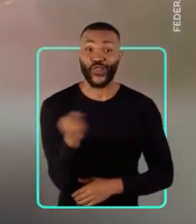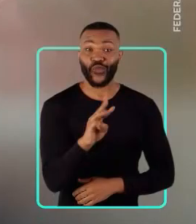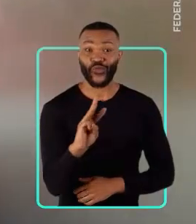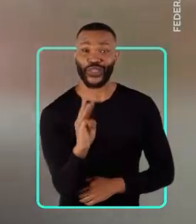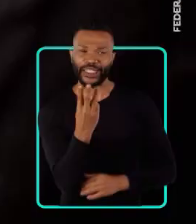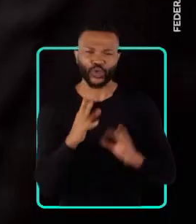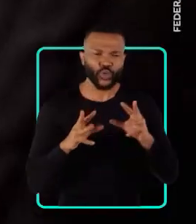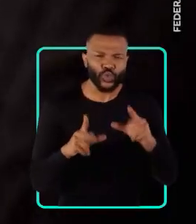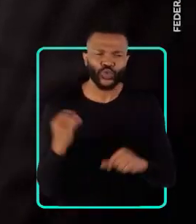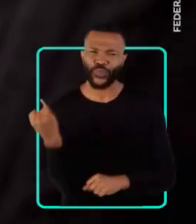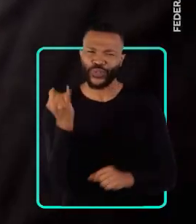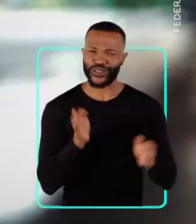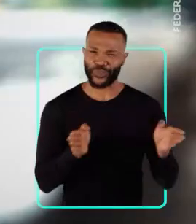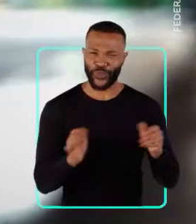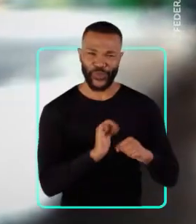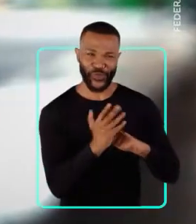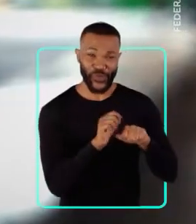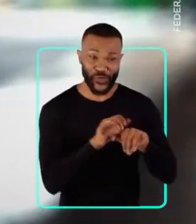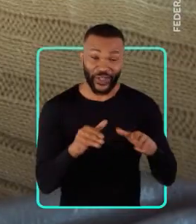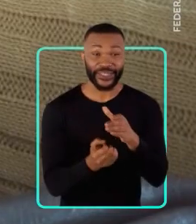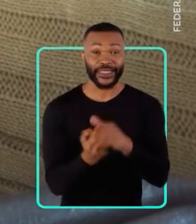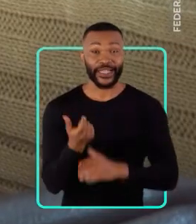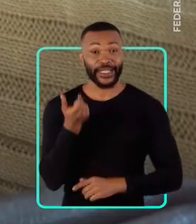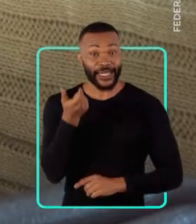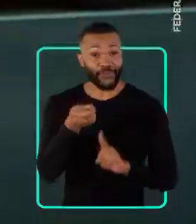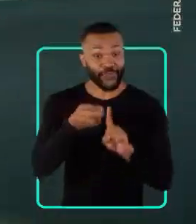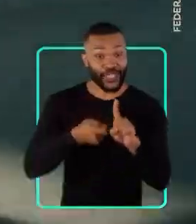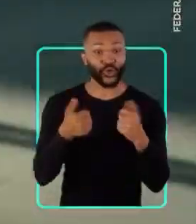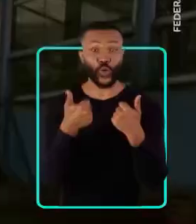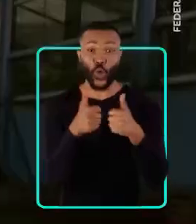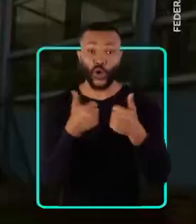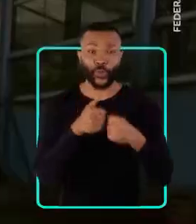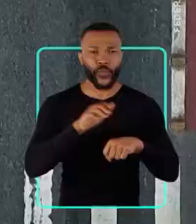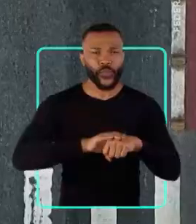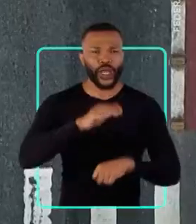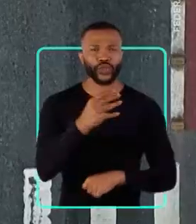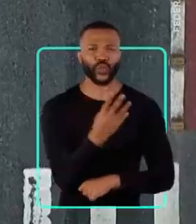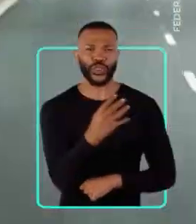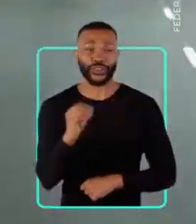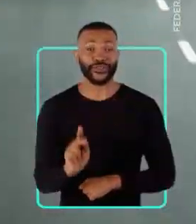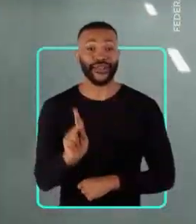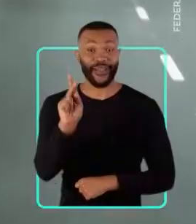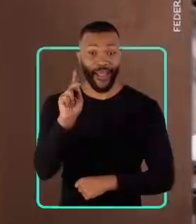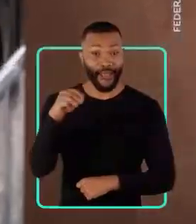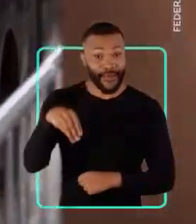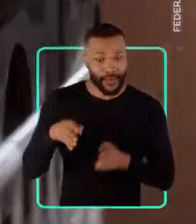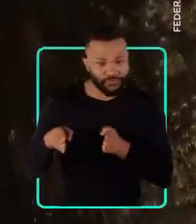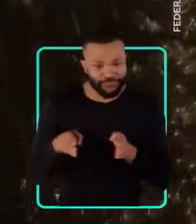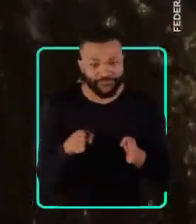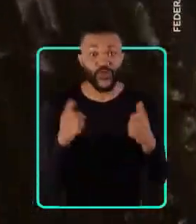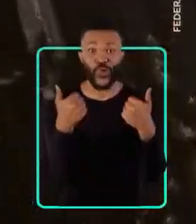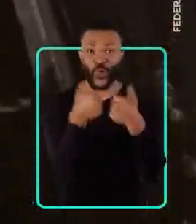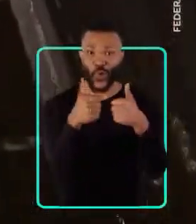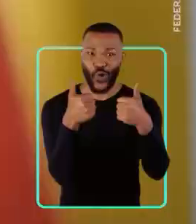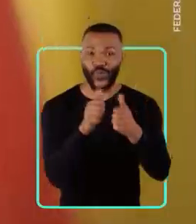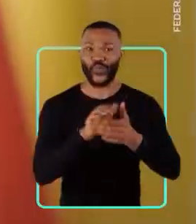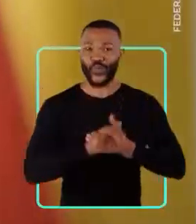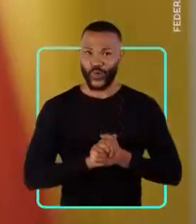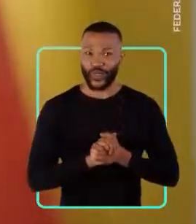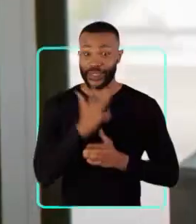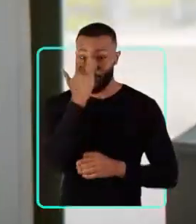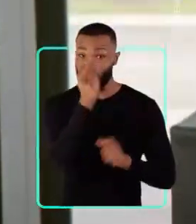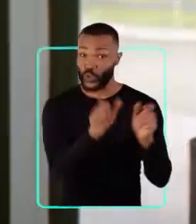todos fundamentais na pandemia. Criei o bilhete único mensal e mais de 400 quilômetros de faixas e corredores de ônibus. O